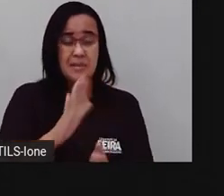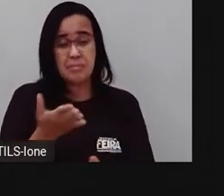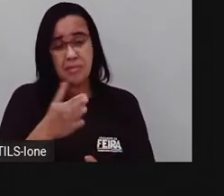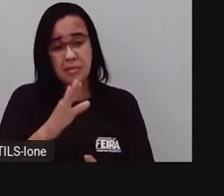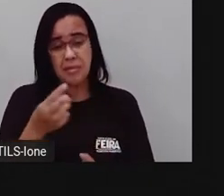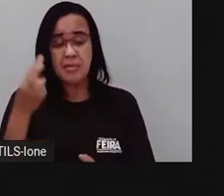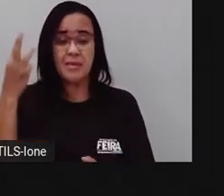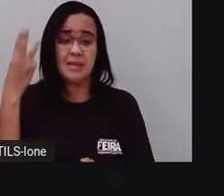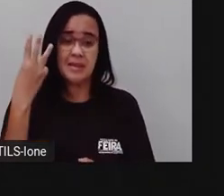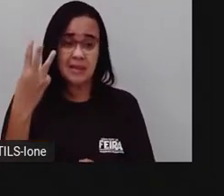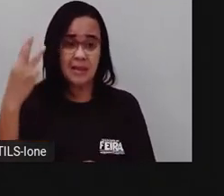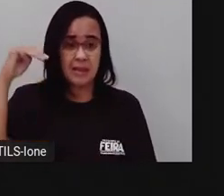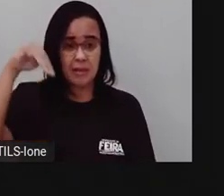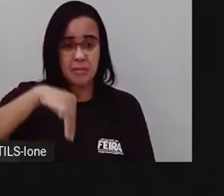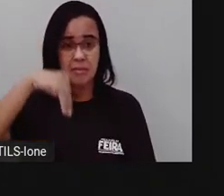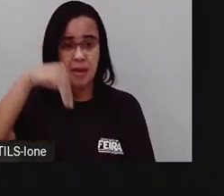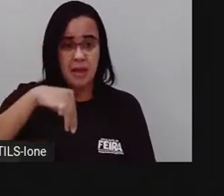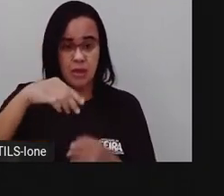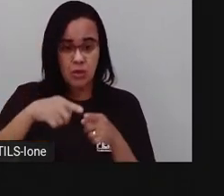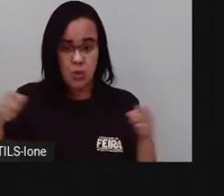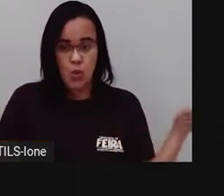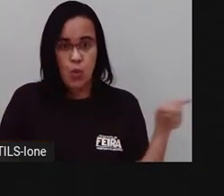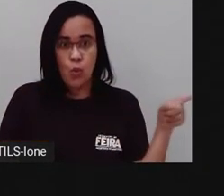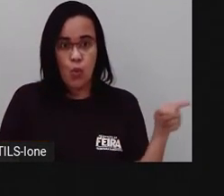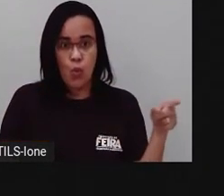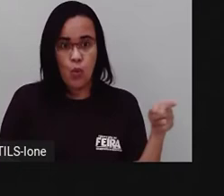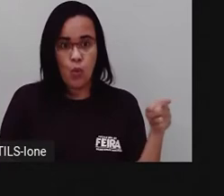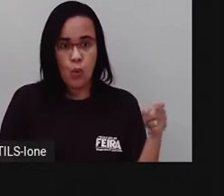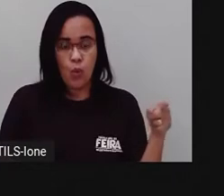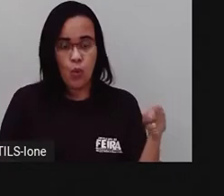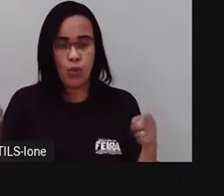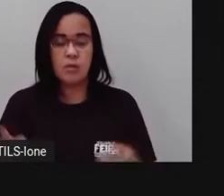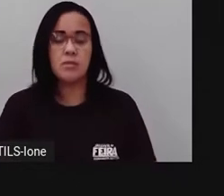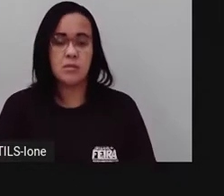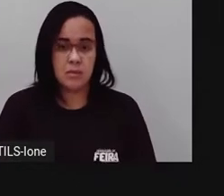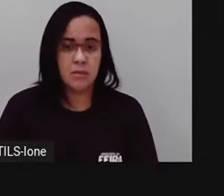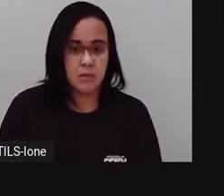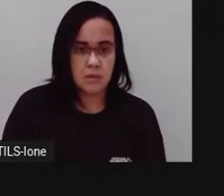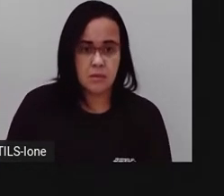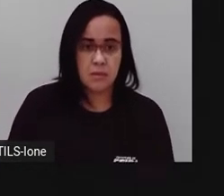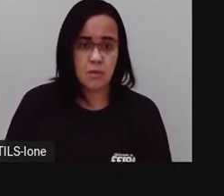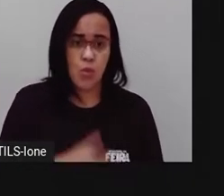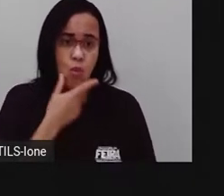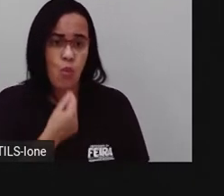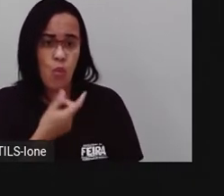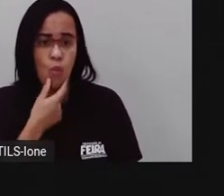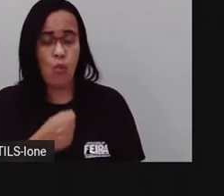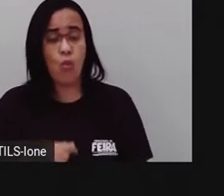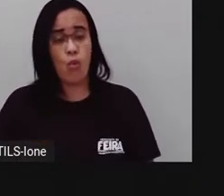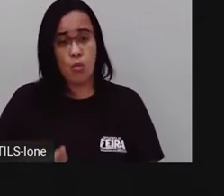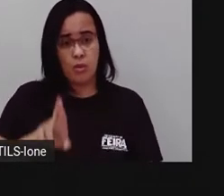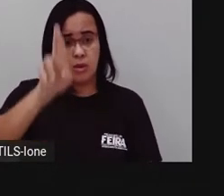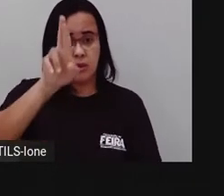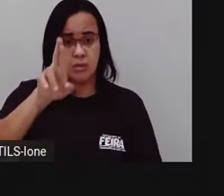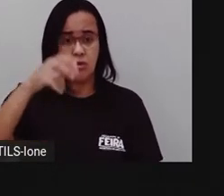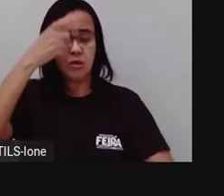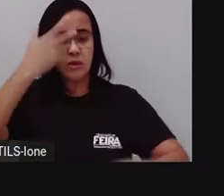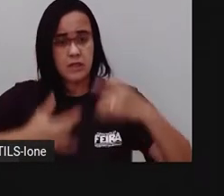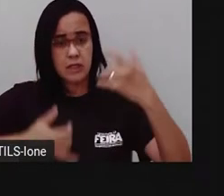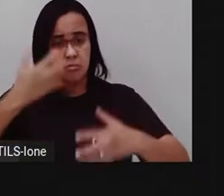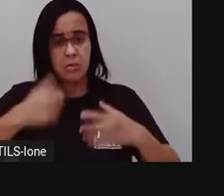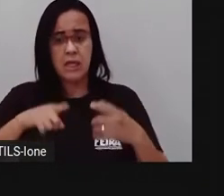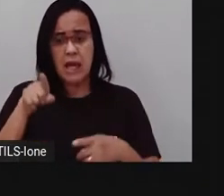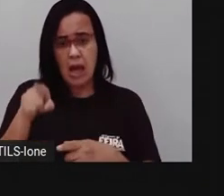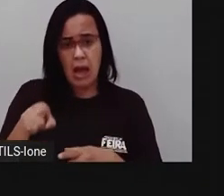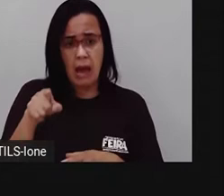metros de comprimento, né? Aí, os bombeiros falam aqui na reportagem que ele precisava de